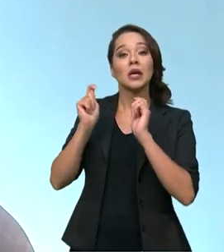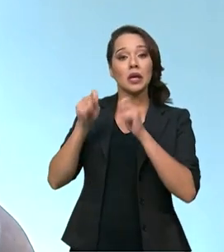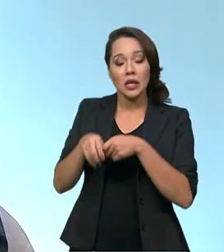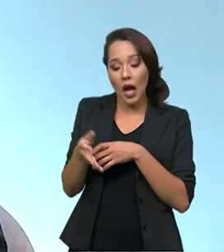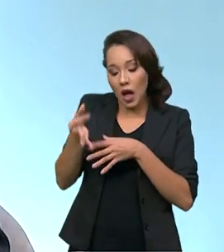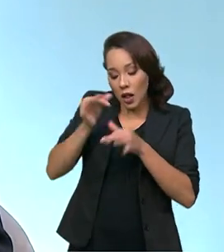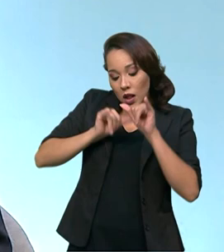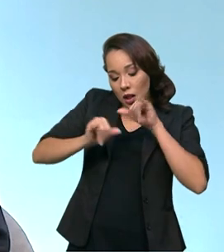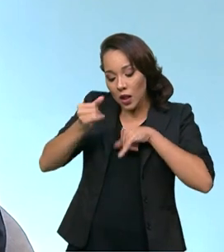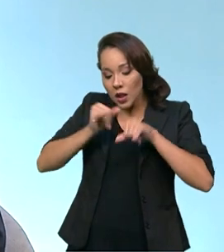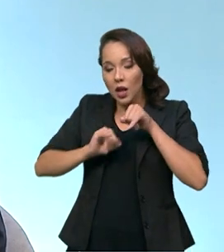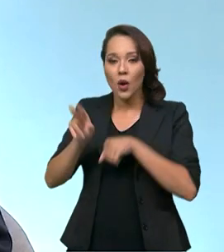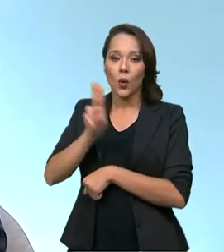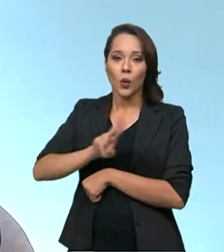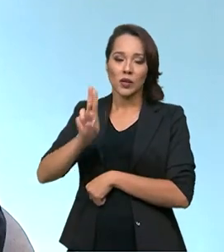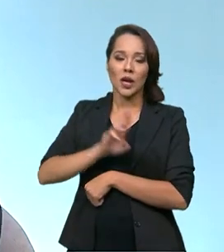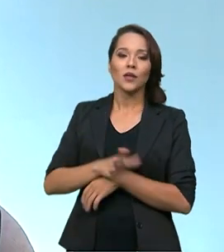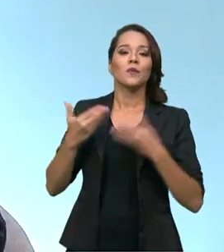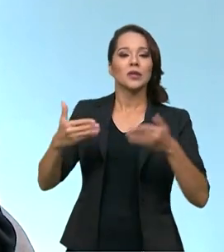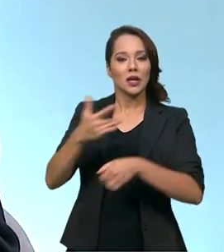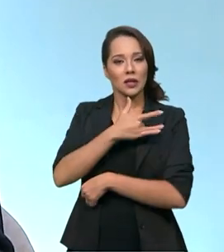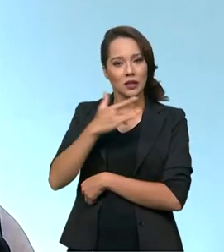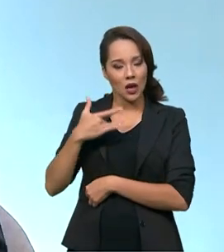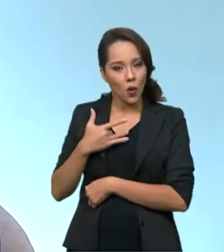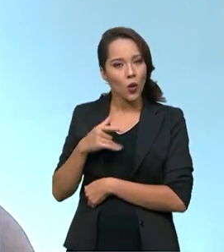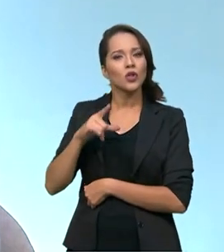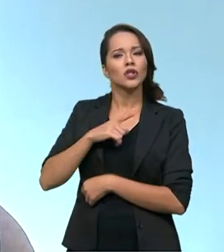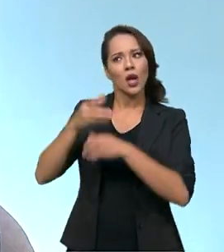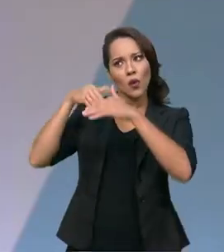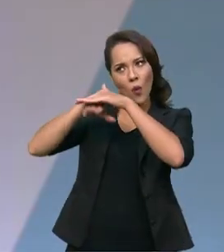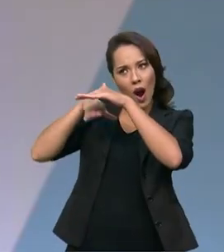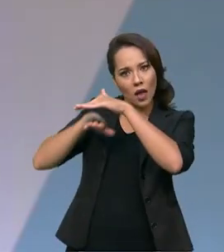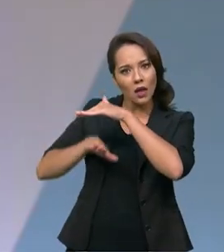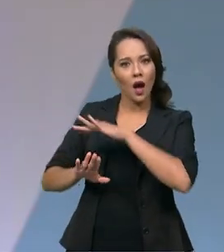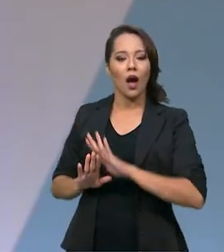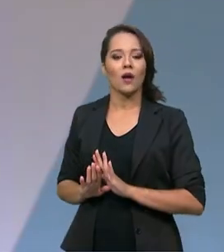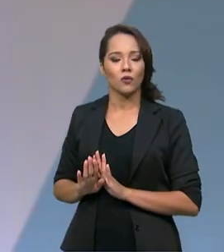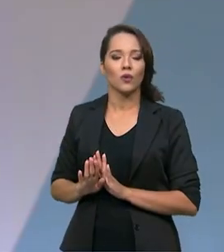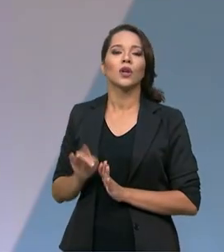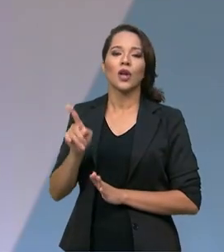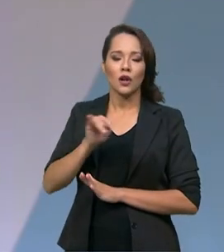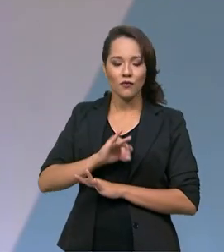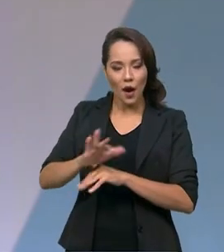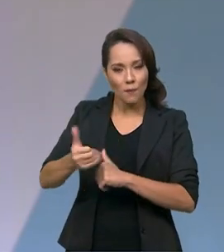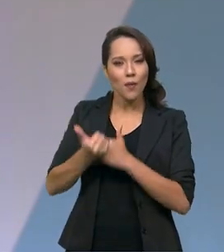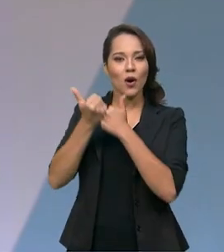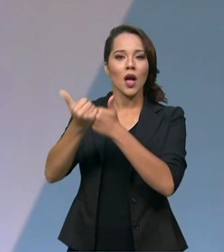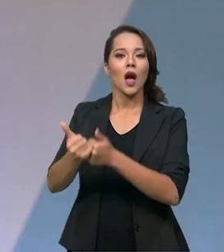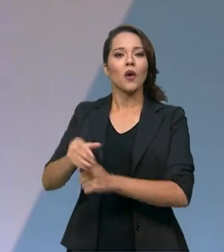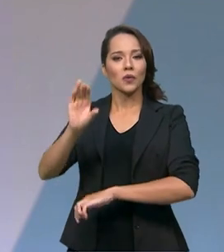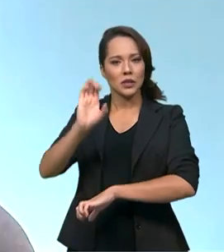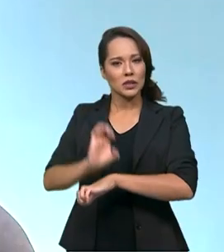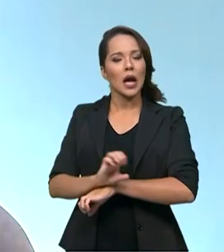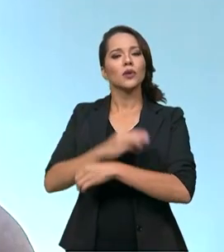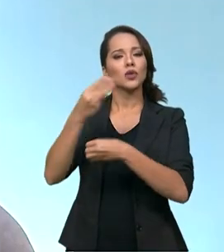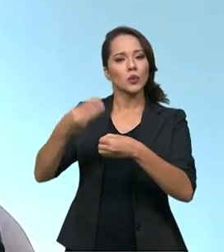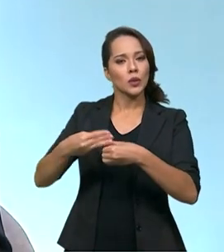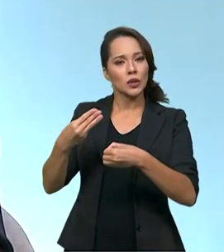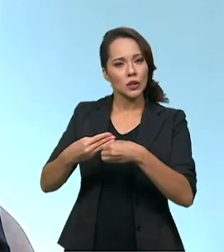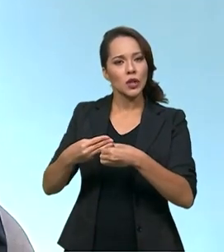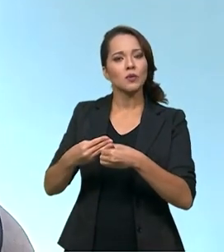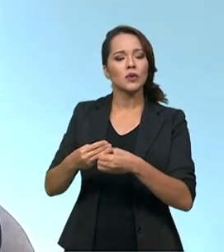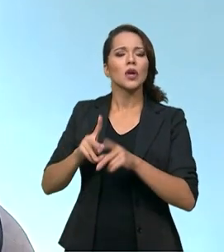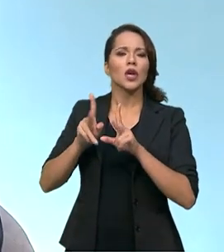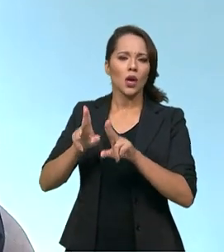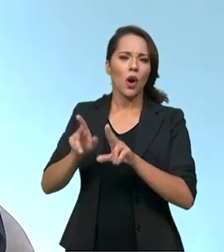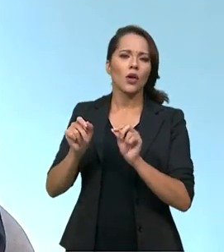utilizados. E o Ministério da Saúde tem estoque. E ele vai apoiar os estados e municípios como